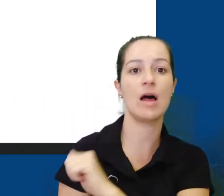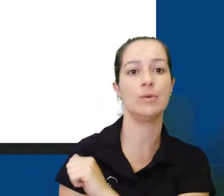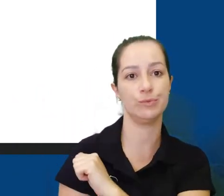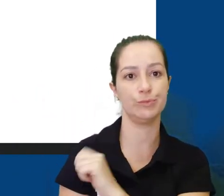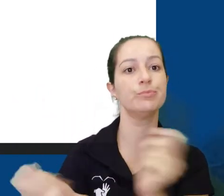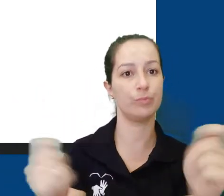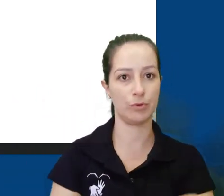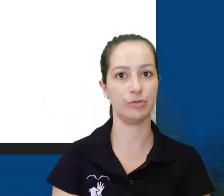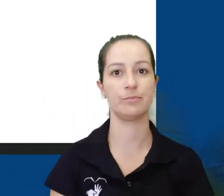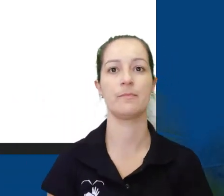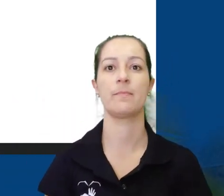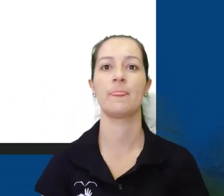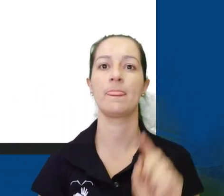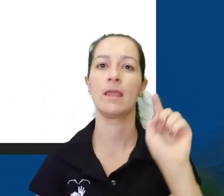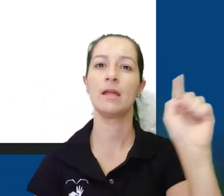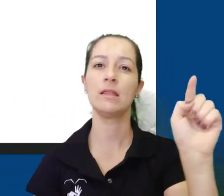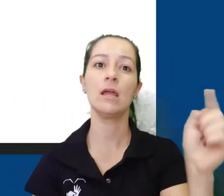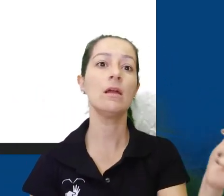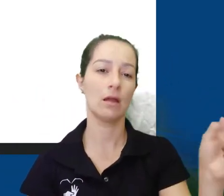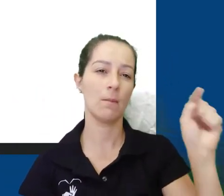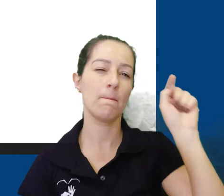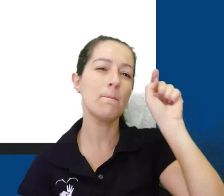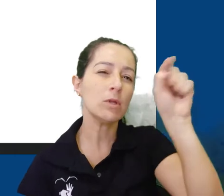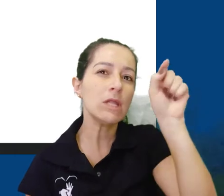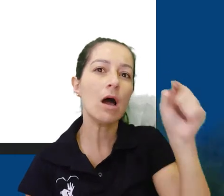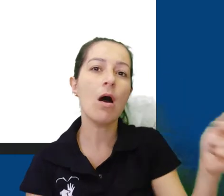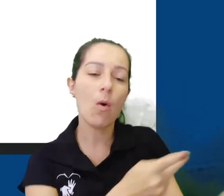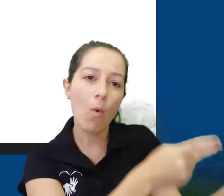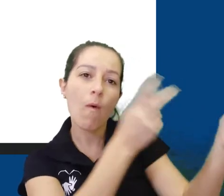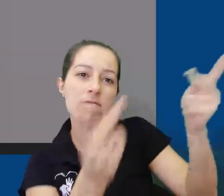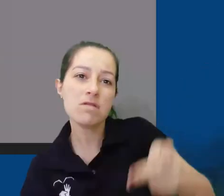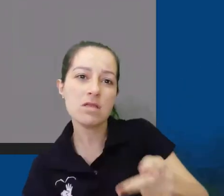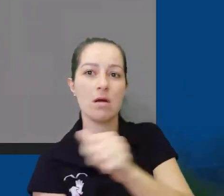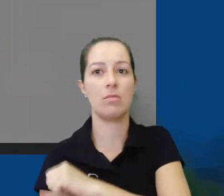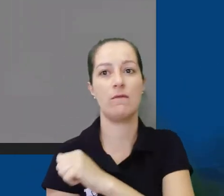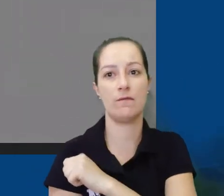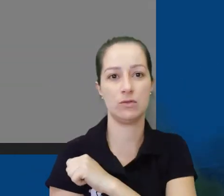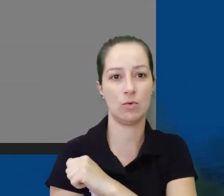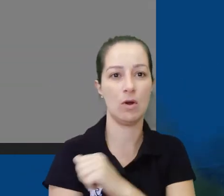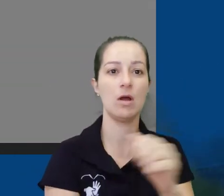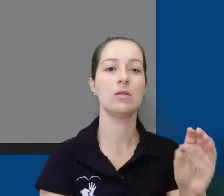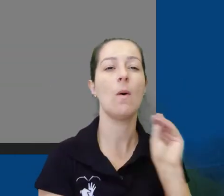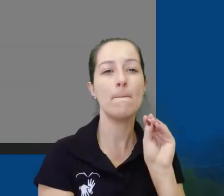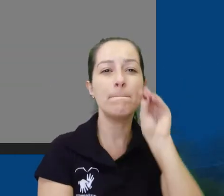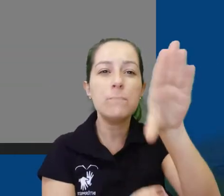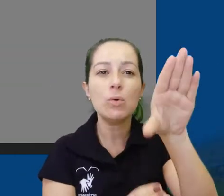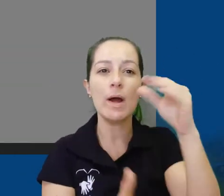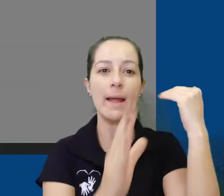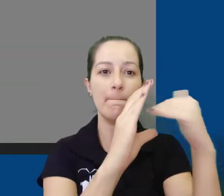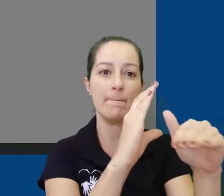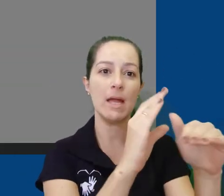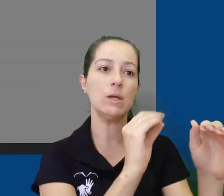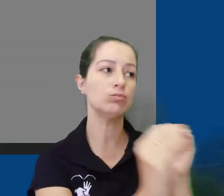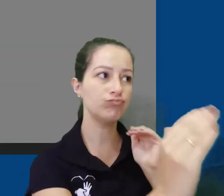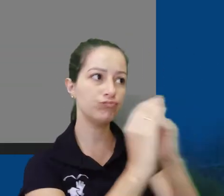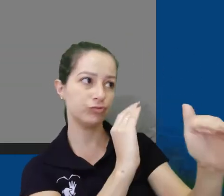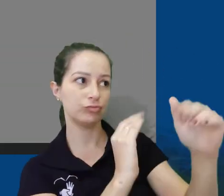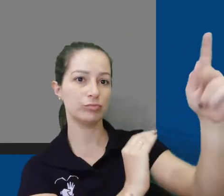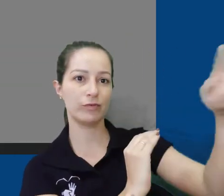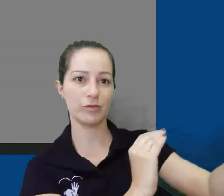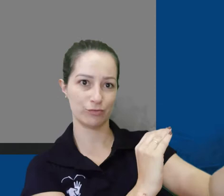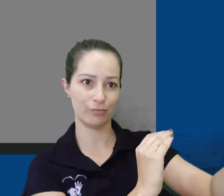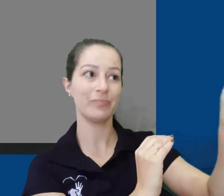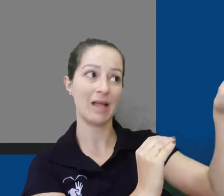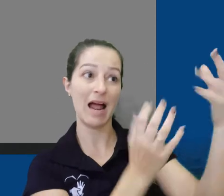direito dos professores temos o ícone para convidar outros professores. Basta inserir o e-mail e convidar o professor.